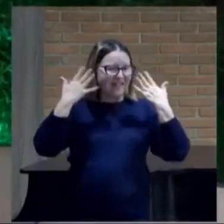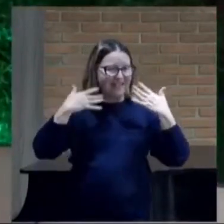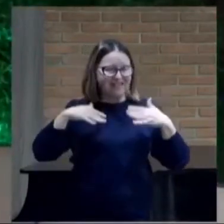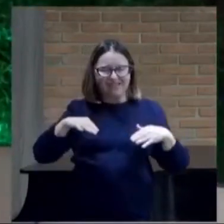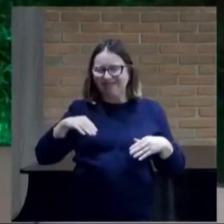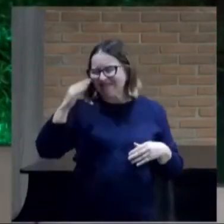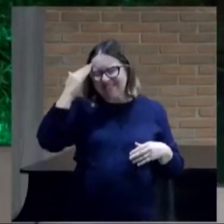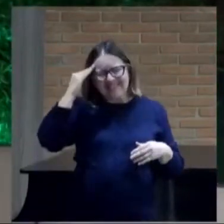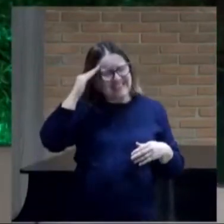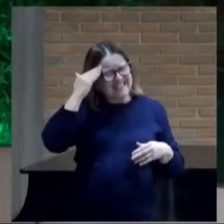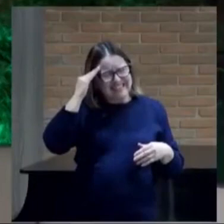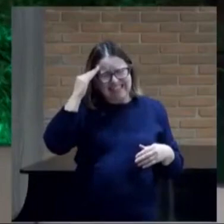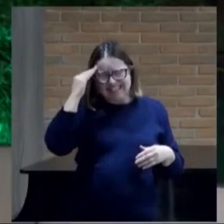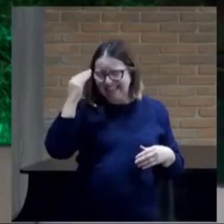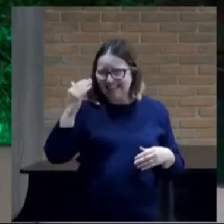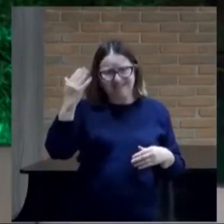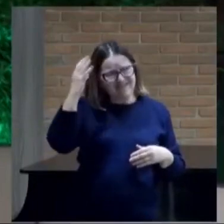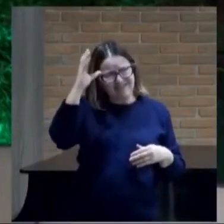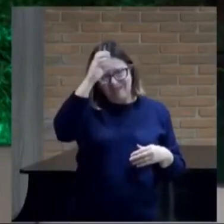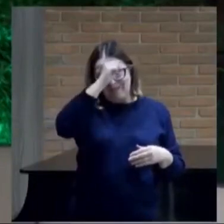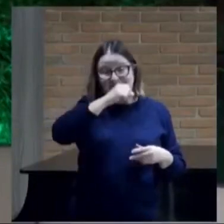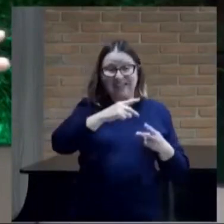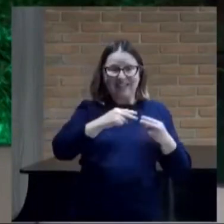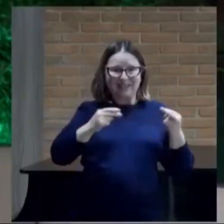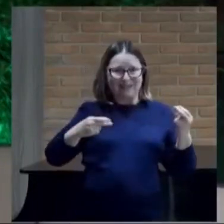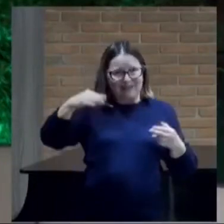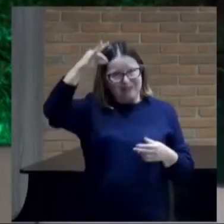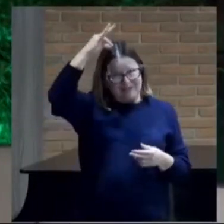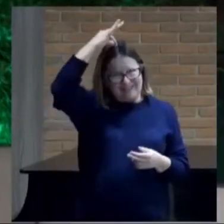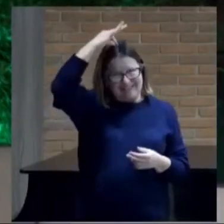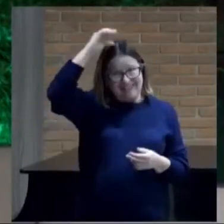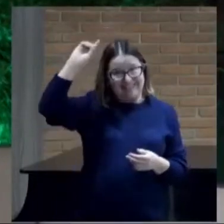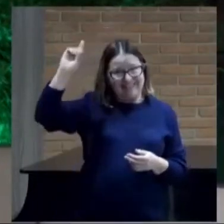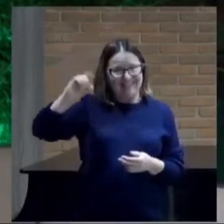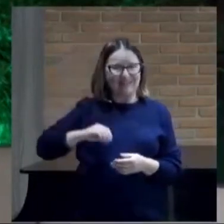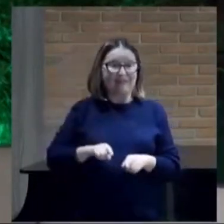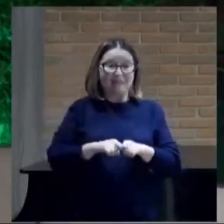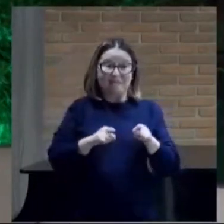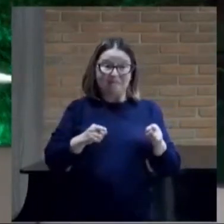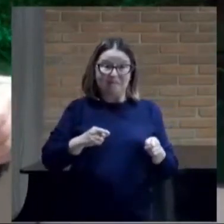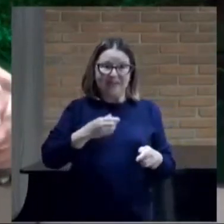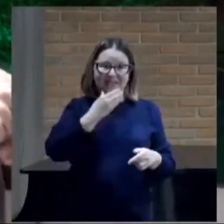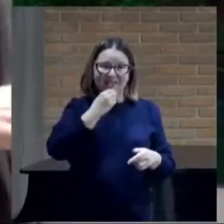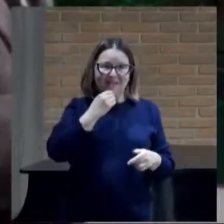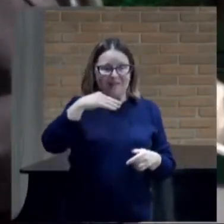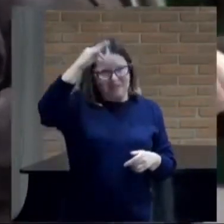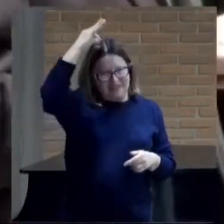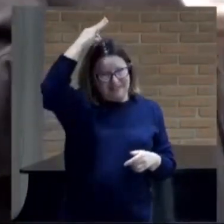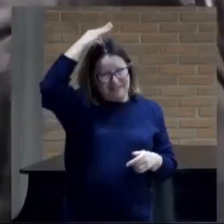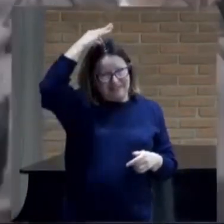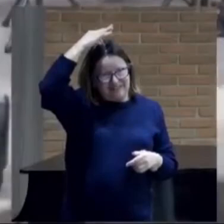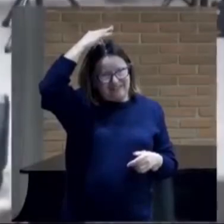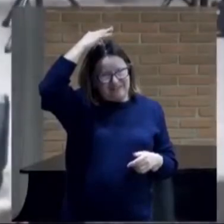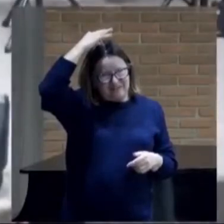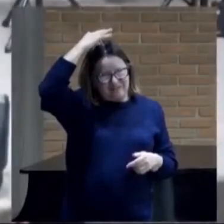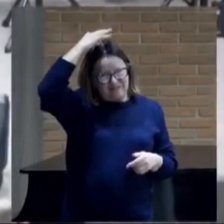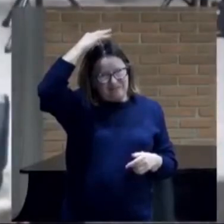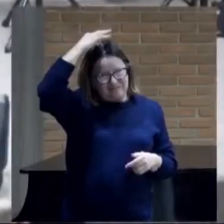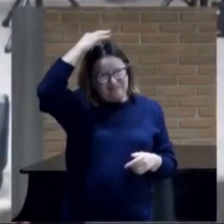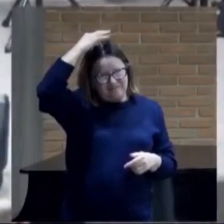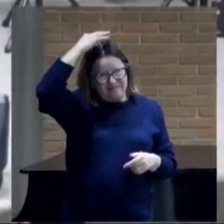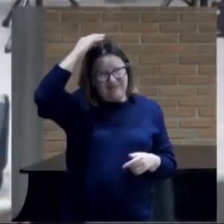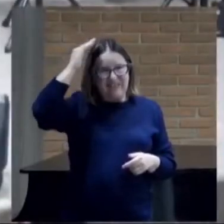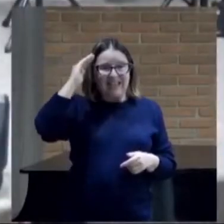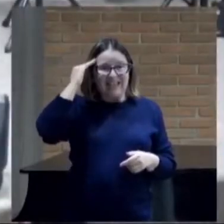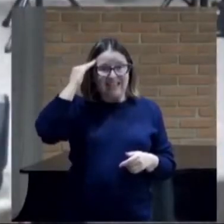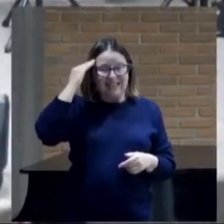entende não compreende as coisas do espírito de deus mas o homem espiritual ele discerne todas as